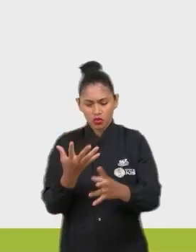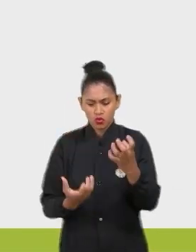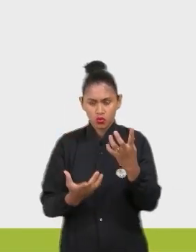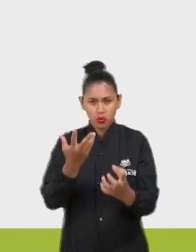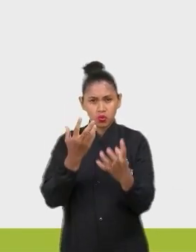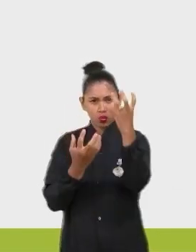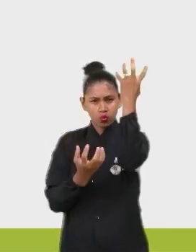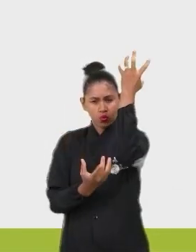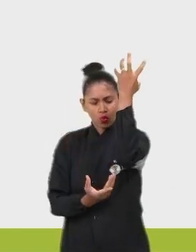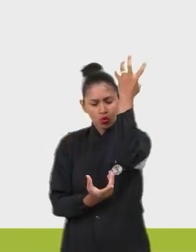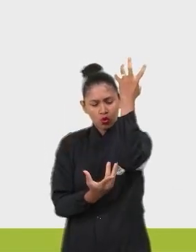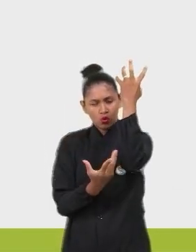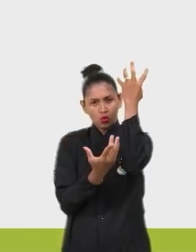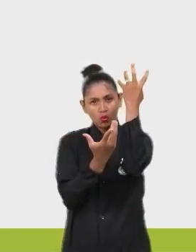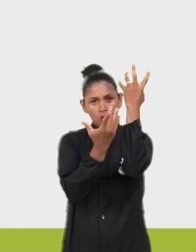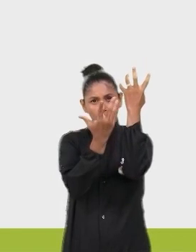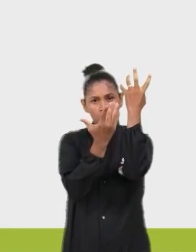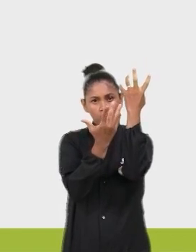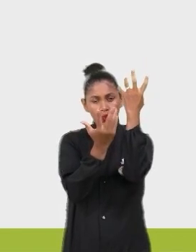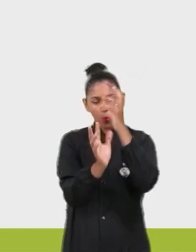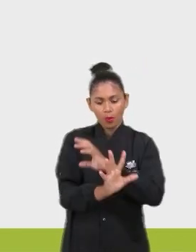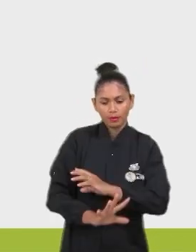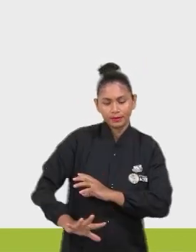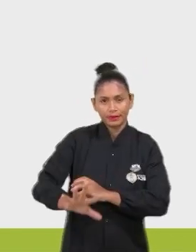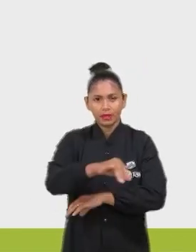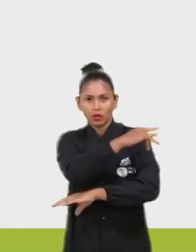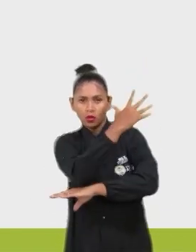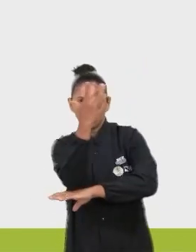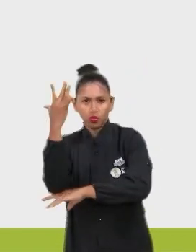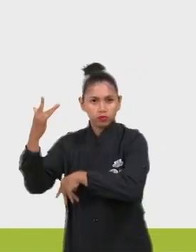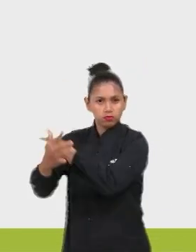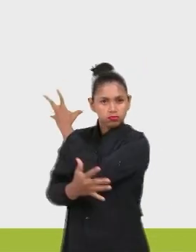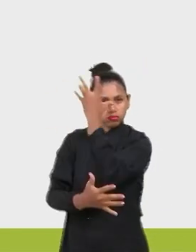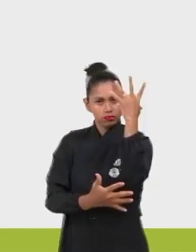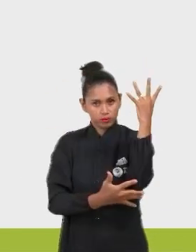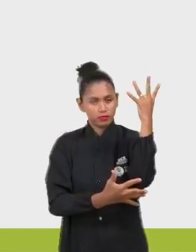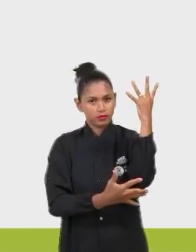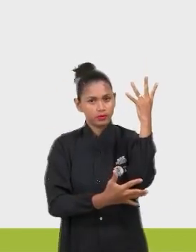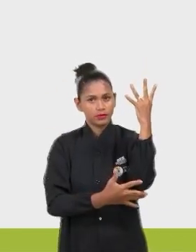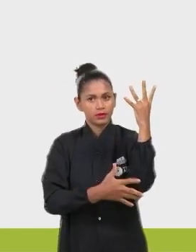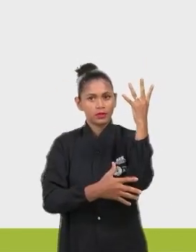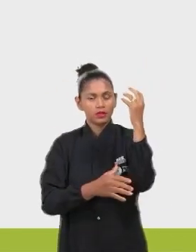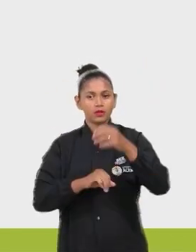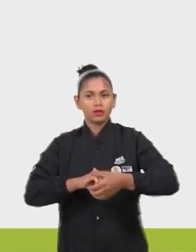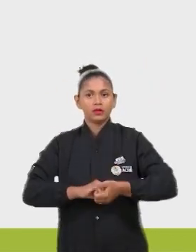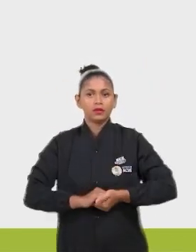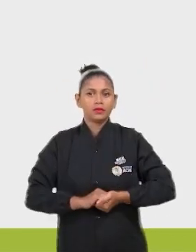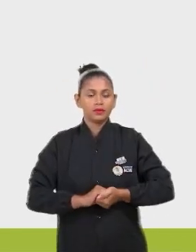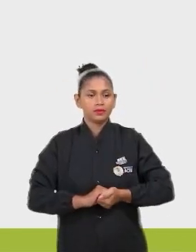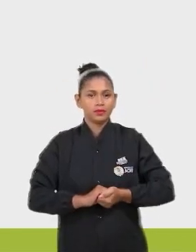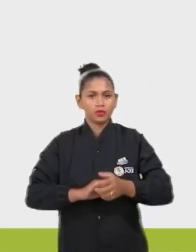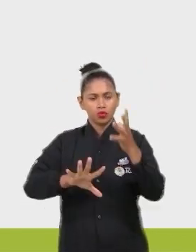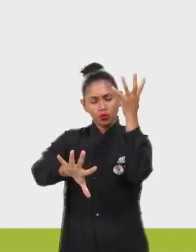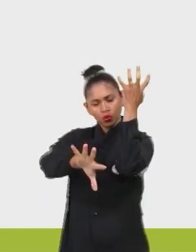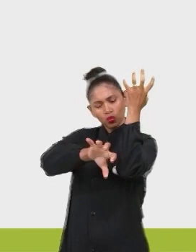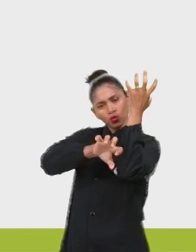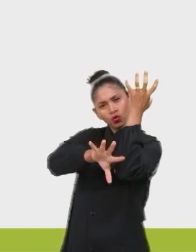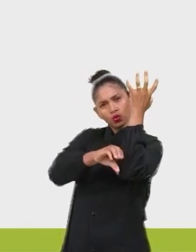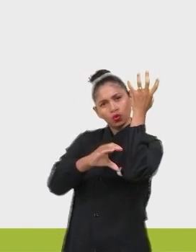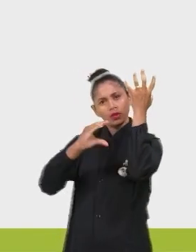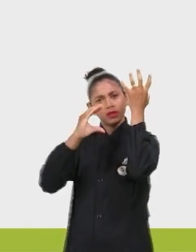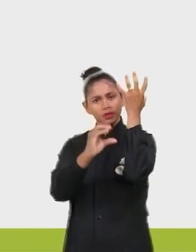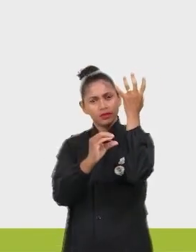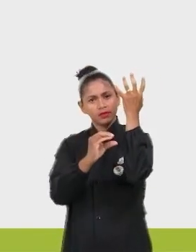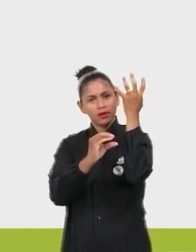madeira e de áreas das florestas, o sequestro de carbono das plantas é aumentado. Só porque eu vou evitar a queima?